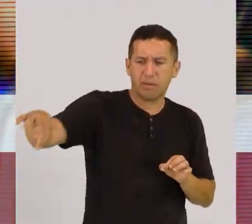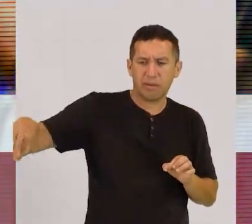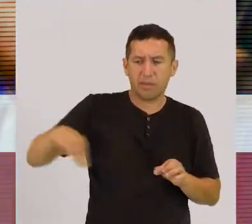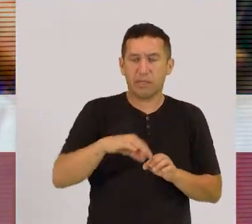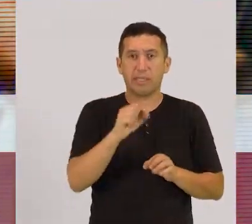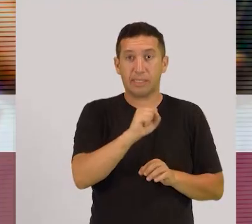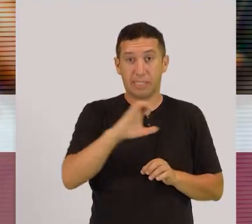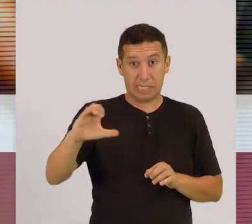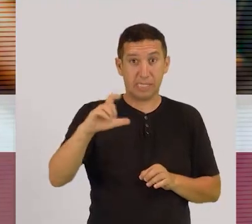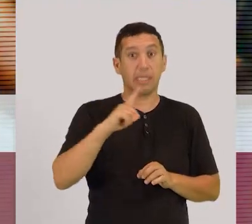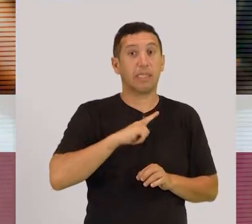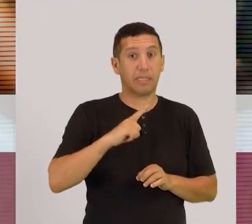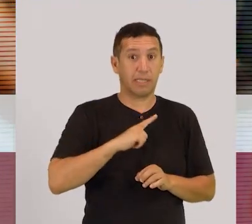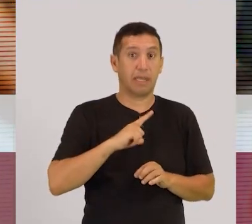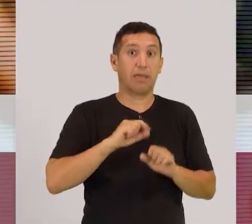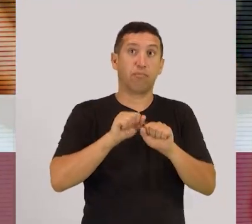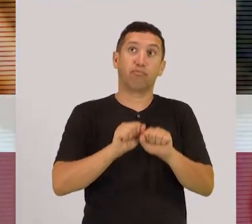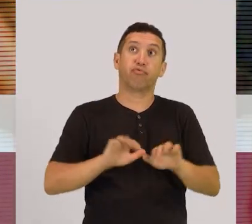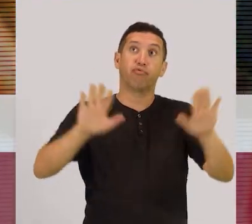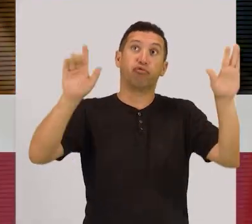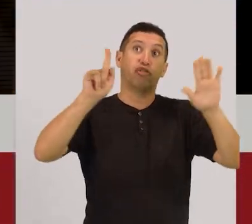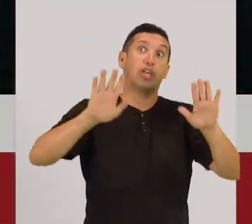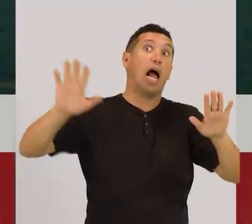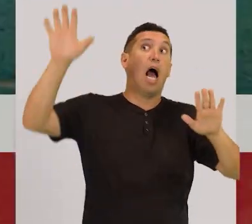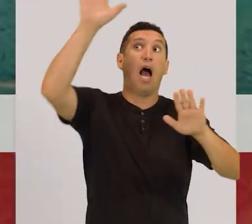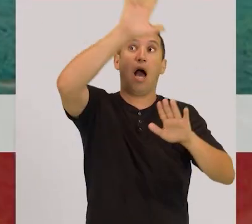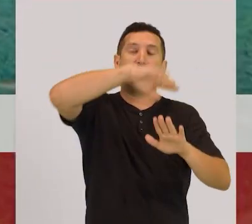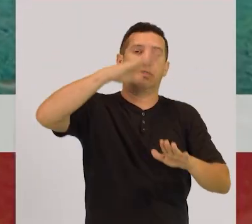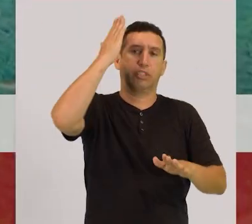Catarina tem repercussão geral reconhecida.